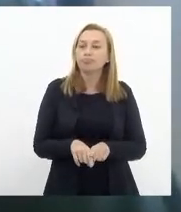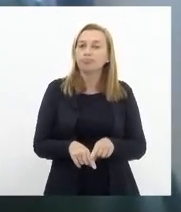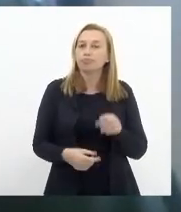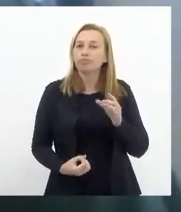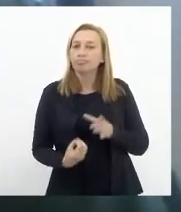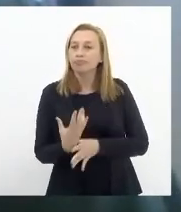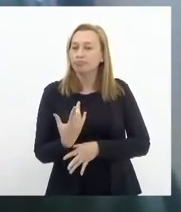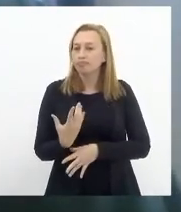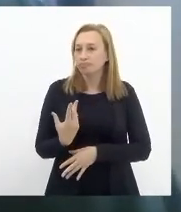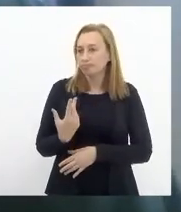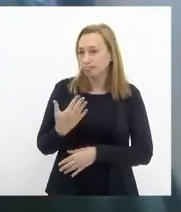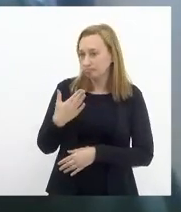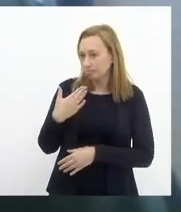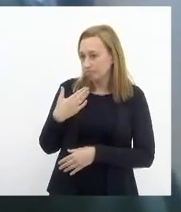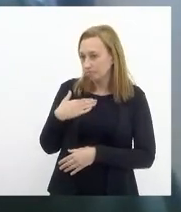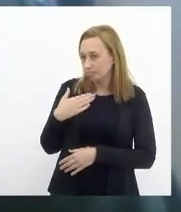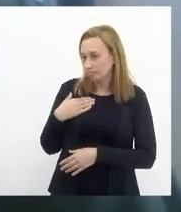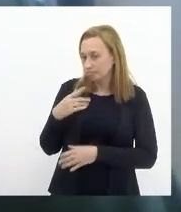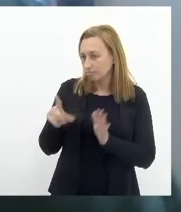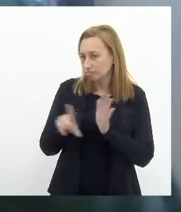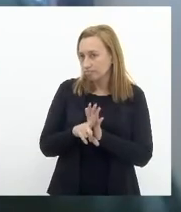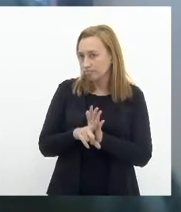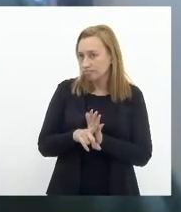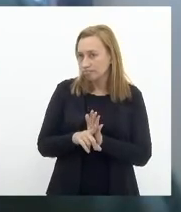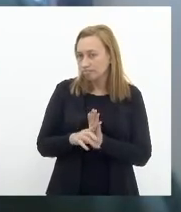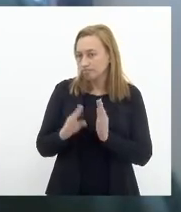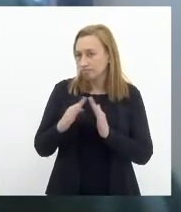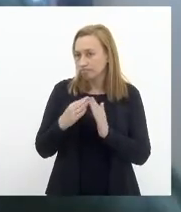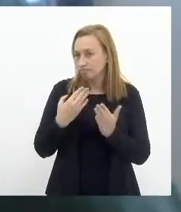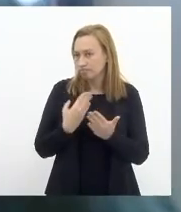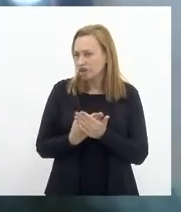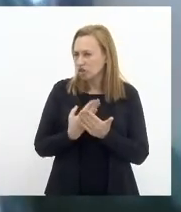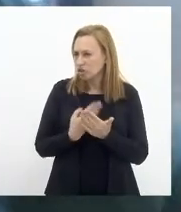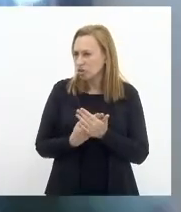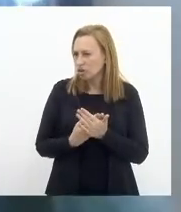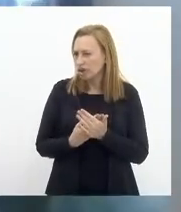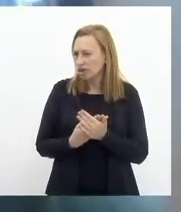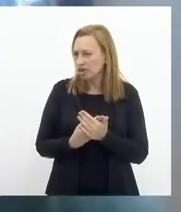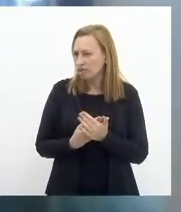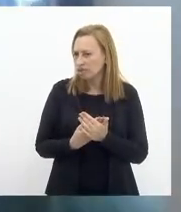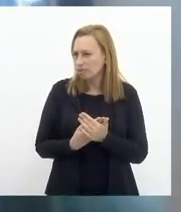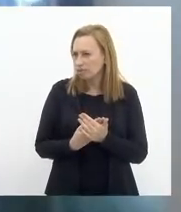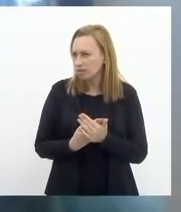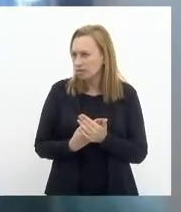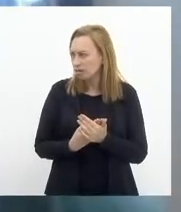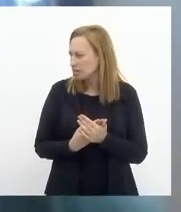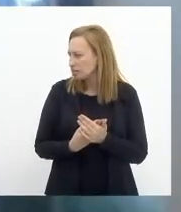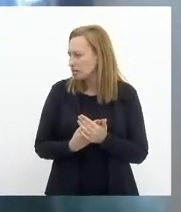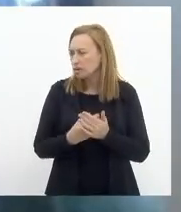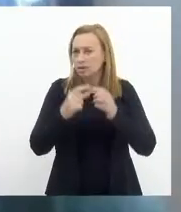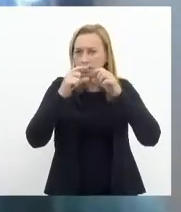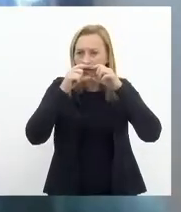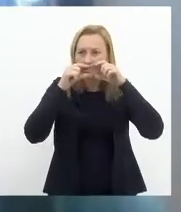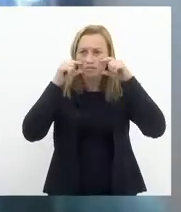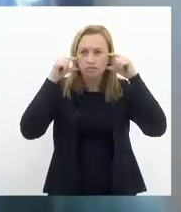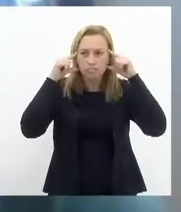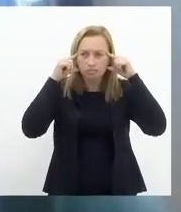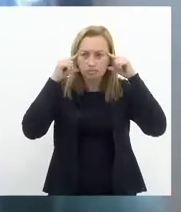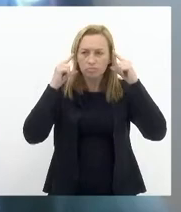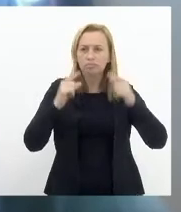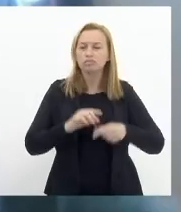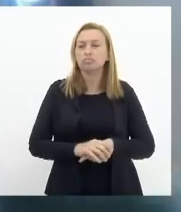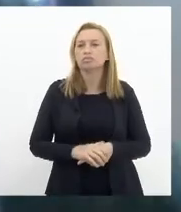comigo da lei da escola sem mordaça eu recebi um comunicado muito